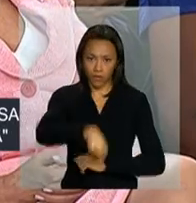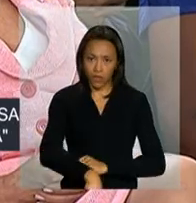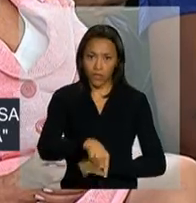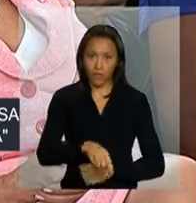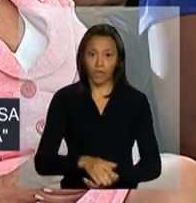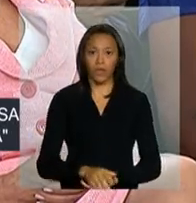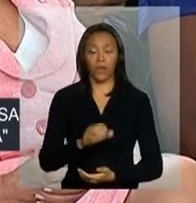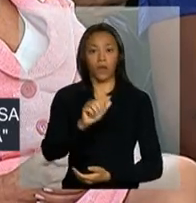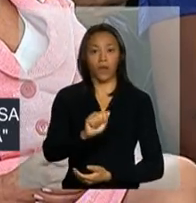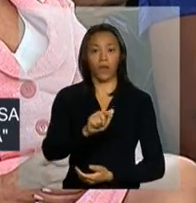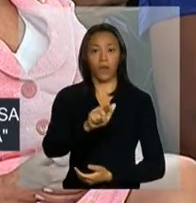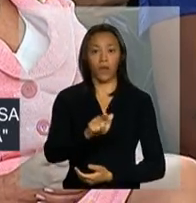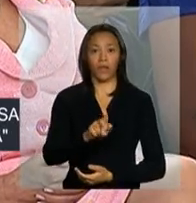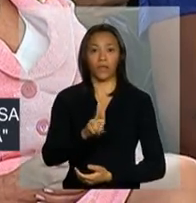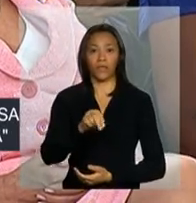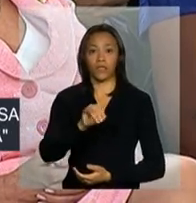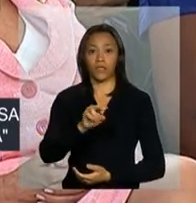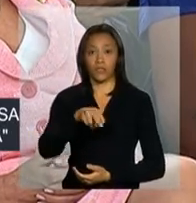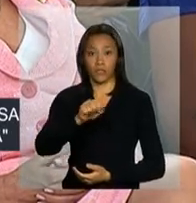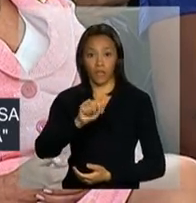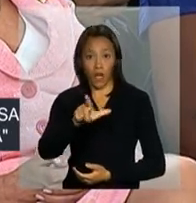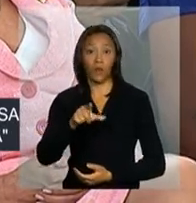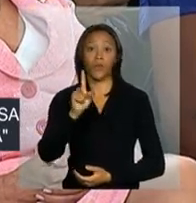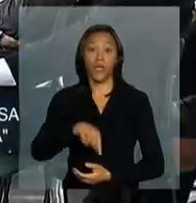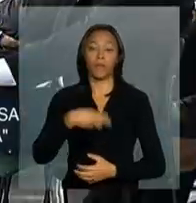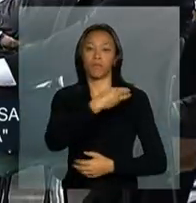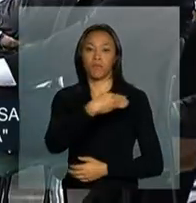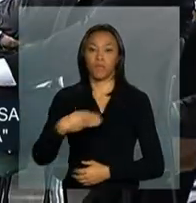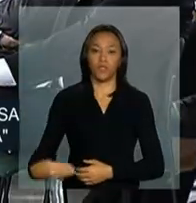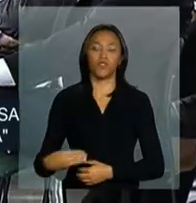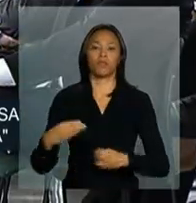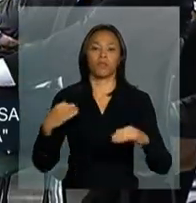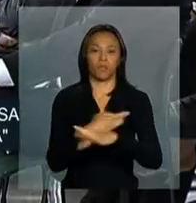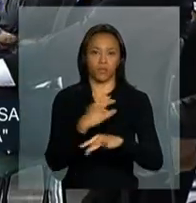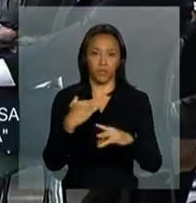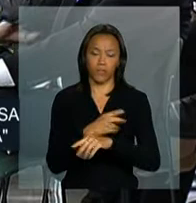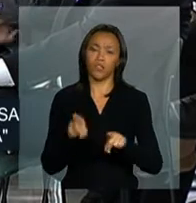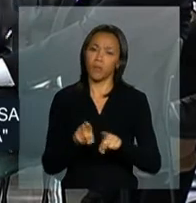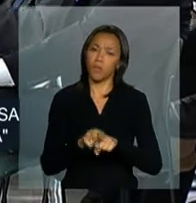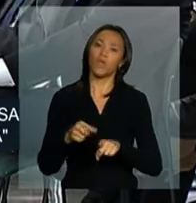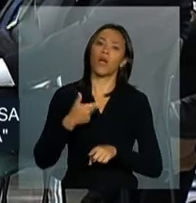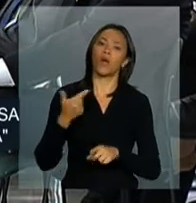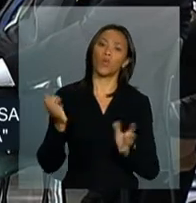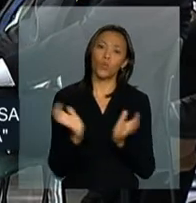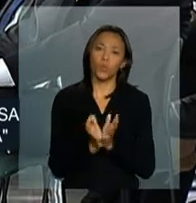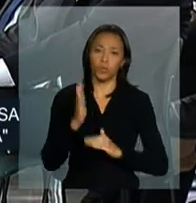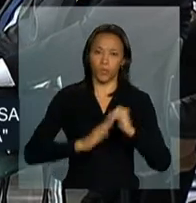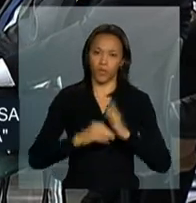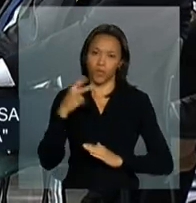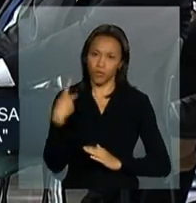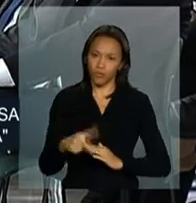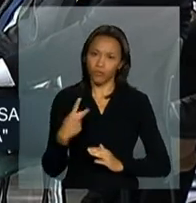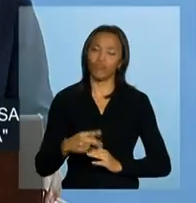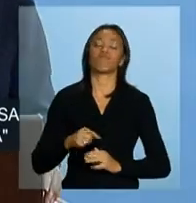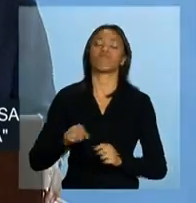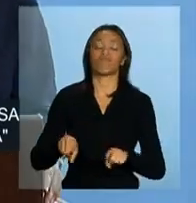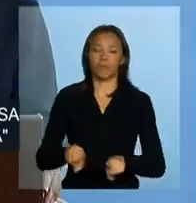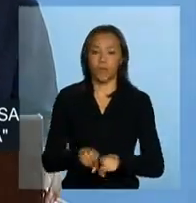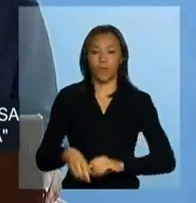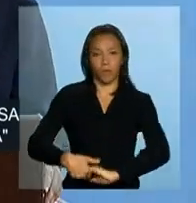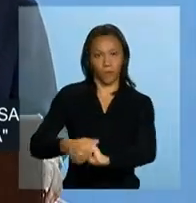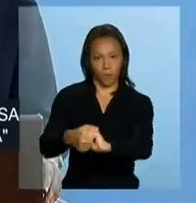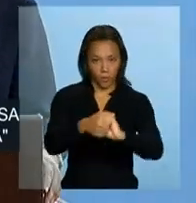Aguinaldo Ribeiro das Cidades, ministro das Cidades. Eu, junto com ele, cumprimento toda a sua equipe e cumprimento também